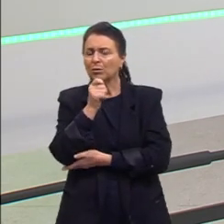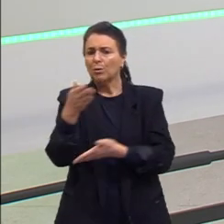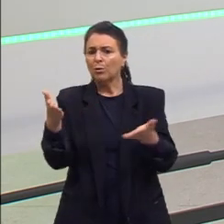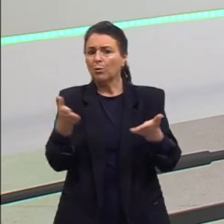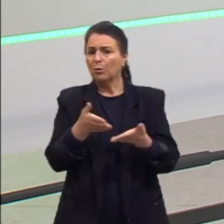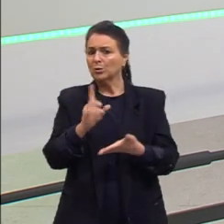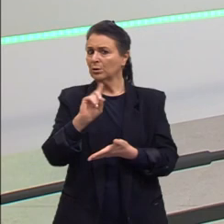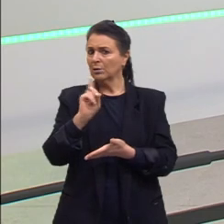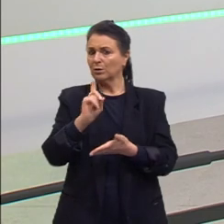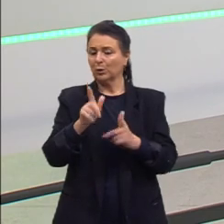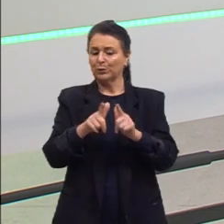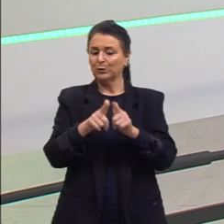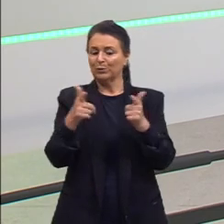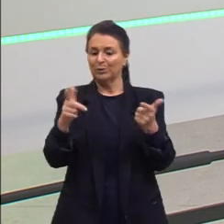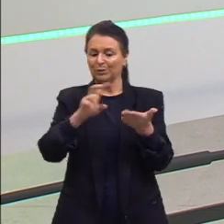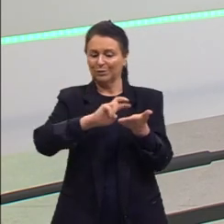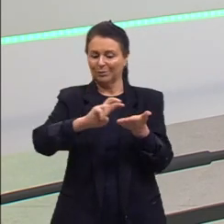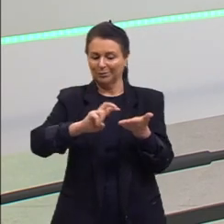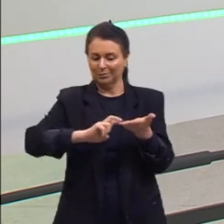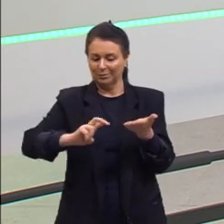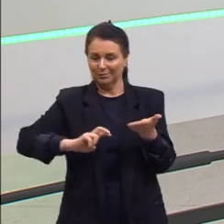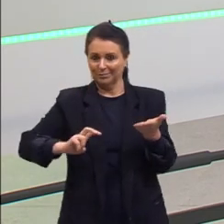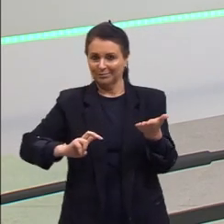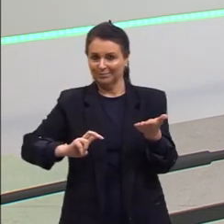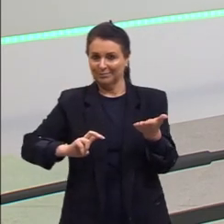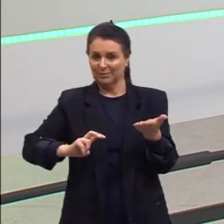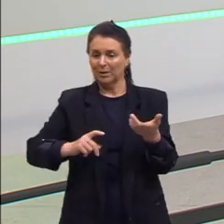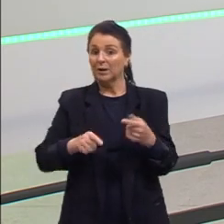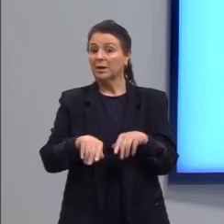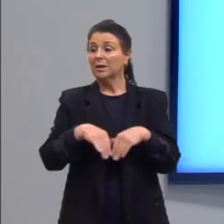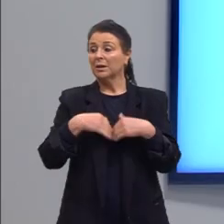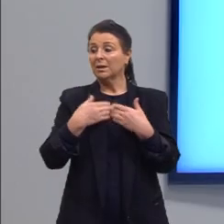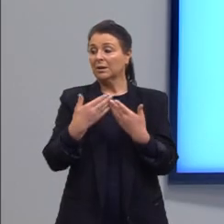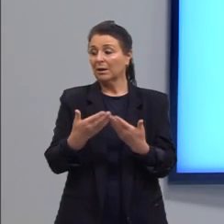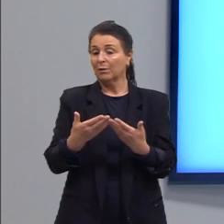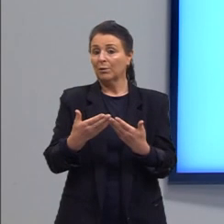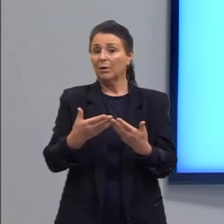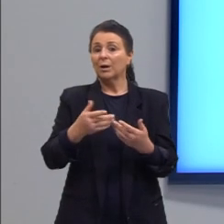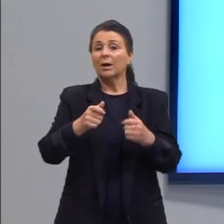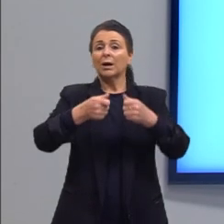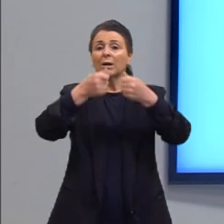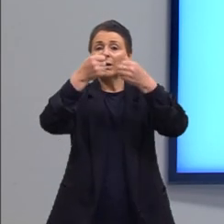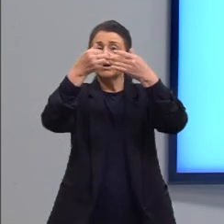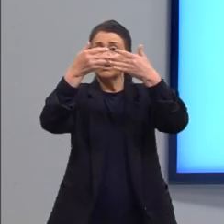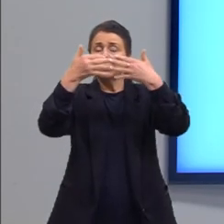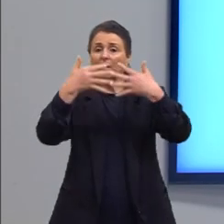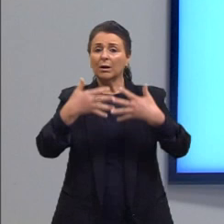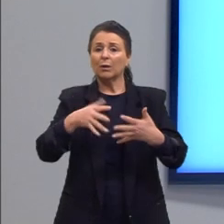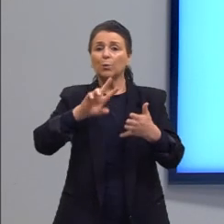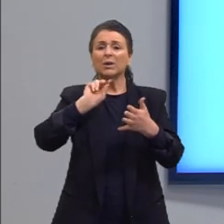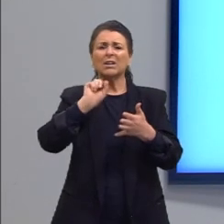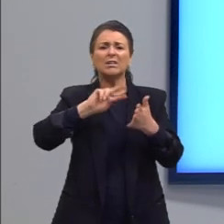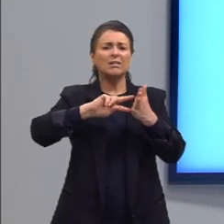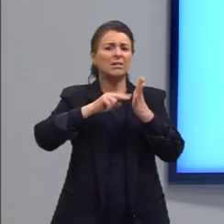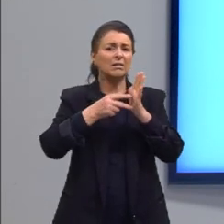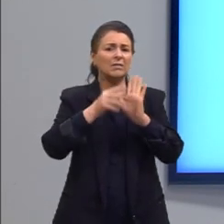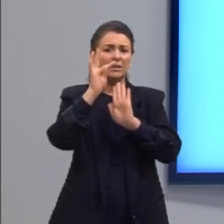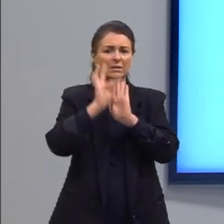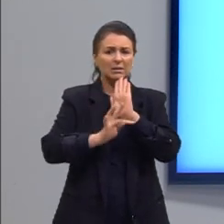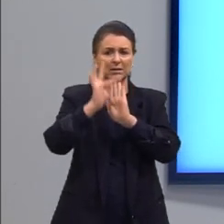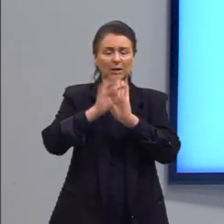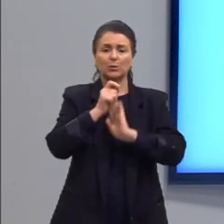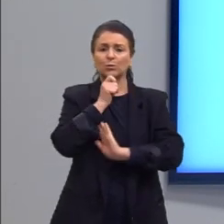dia só desse jornal impresso. E, portanto, eu falo aqui para vocês sobre o que que são esses textos